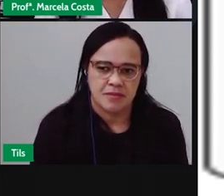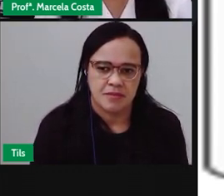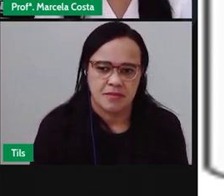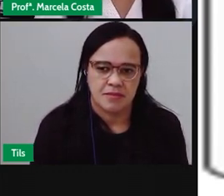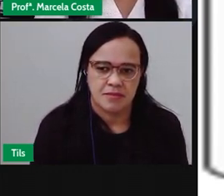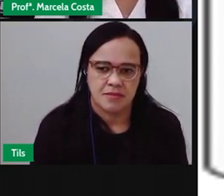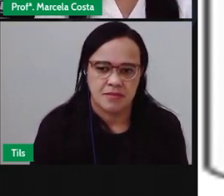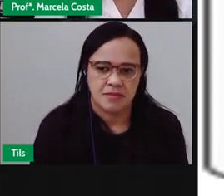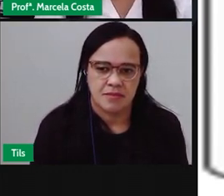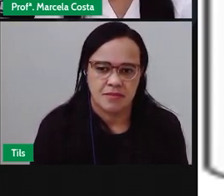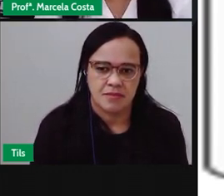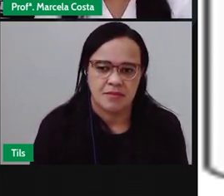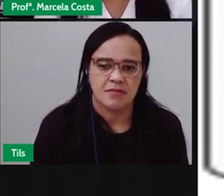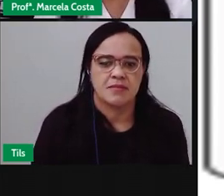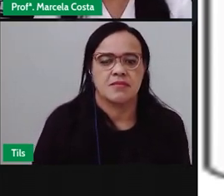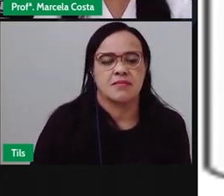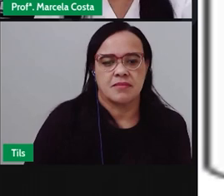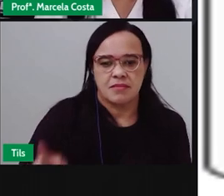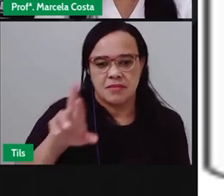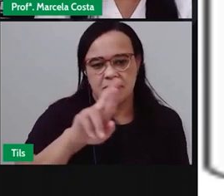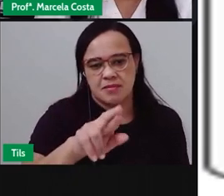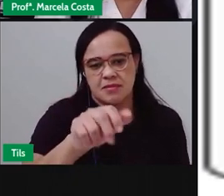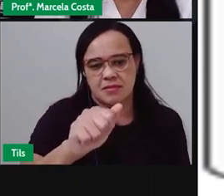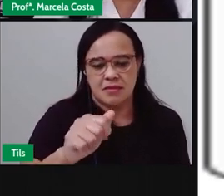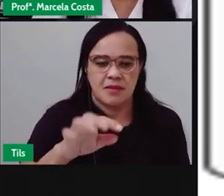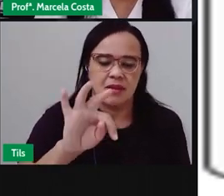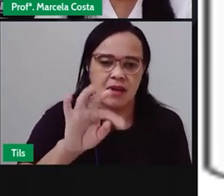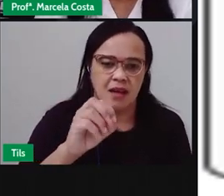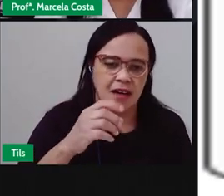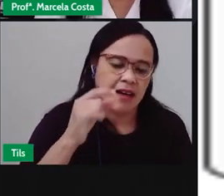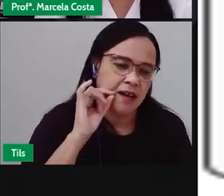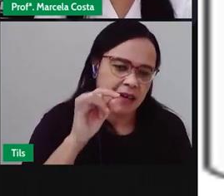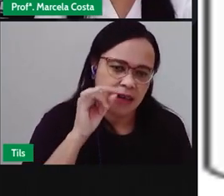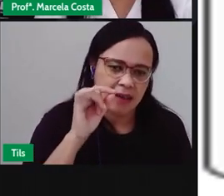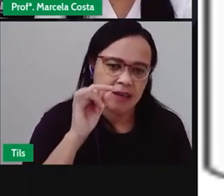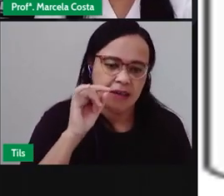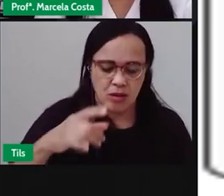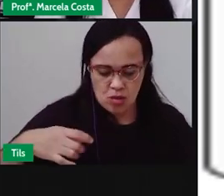Terrato Rei Roupa Nê?